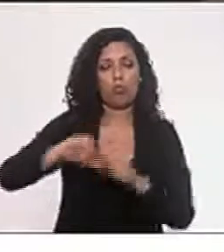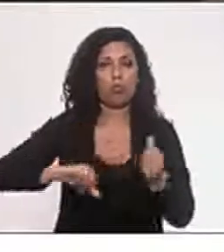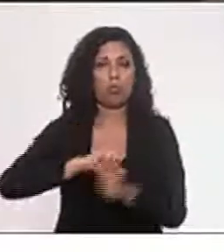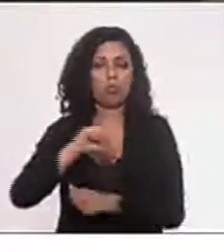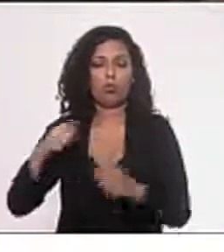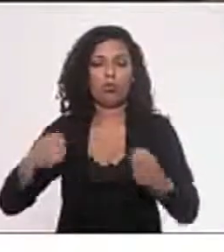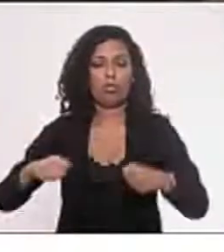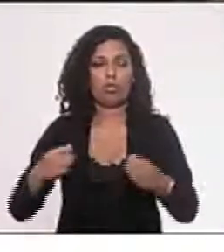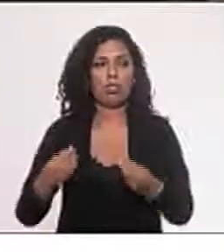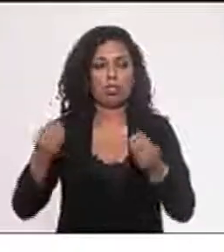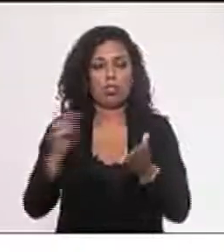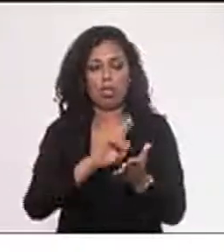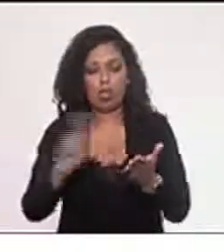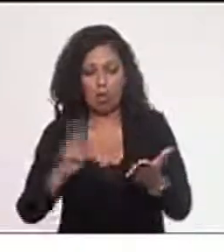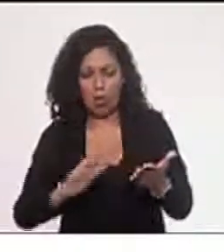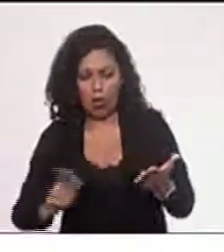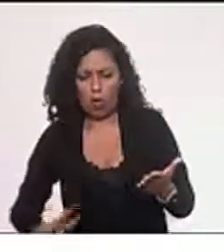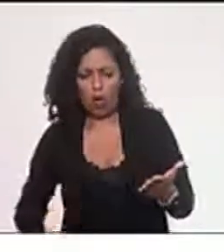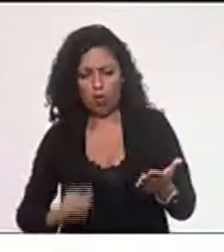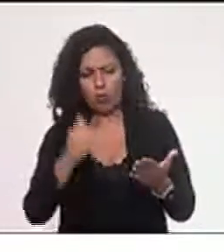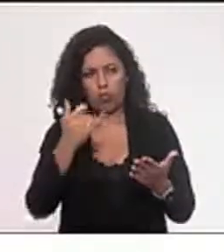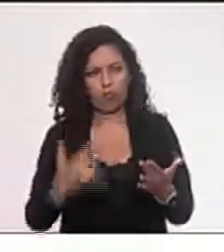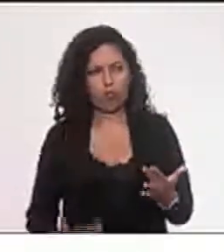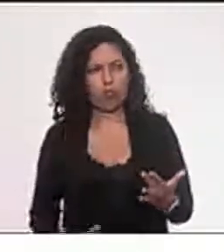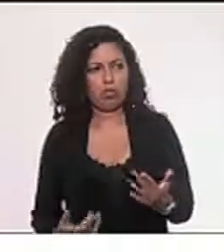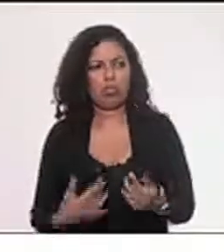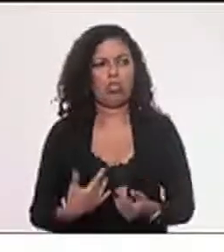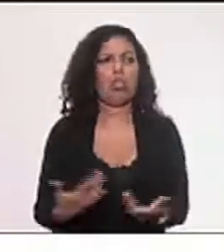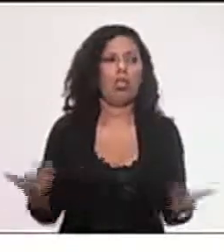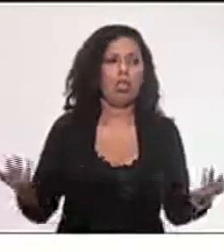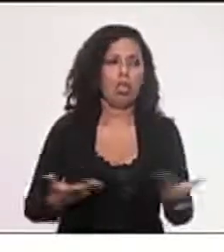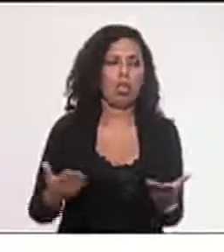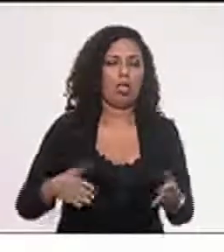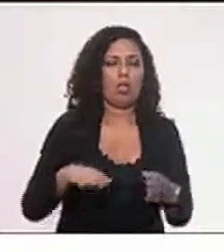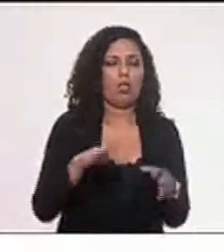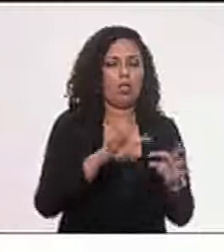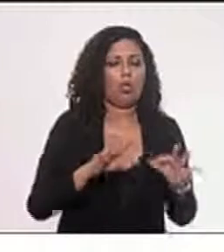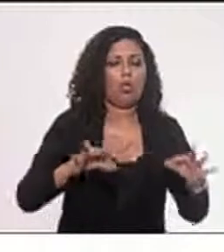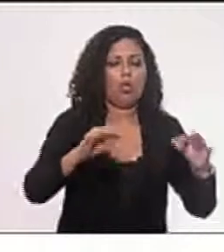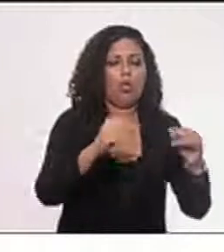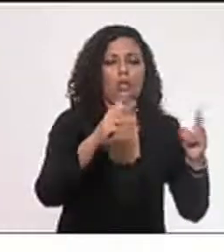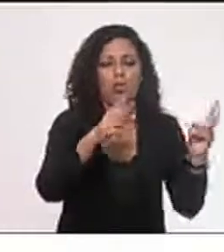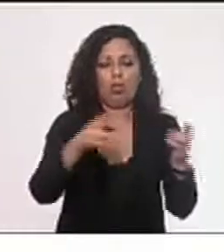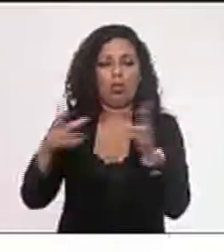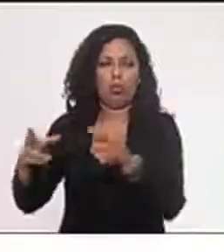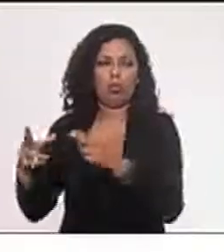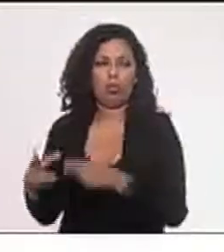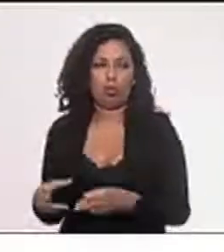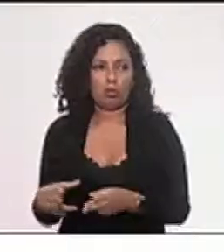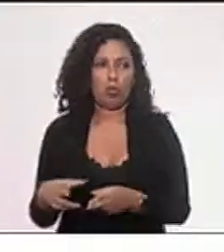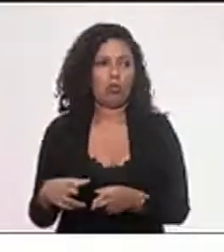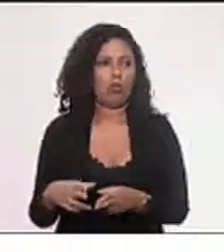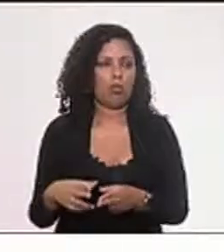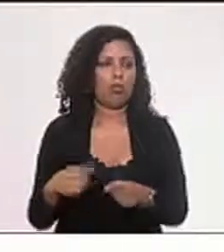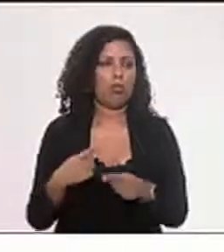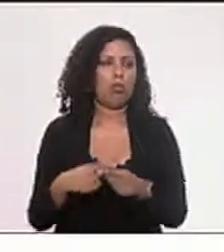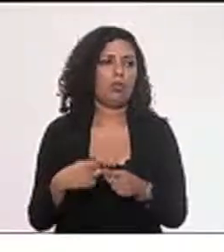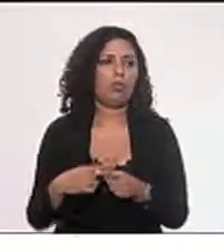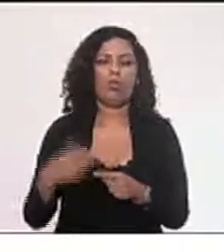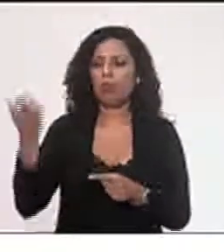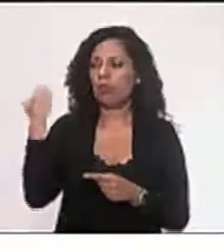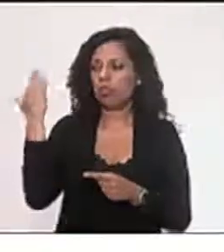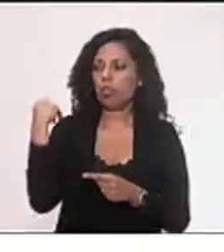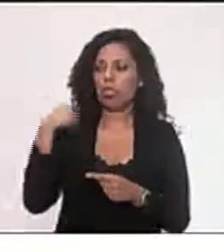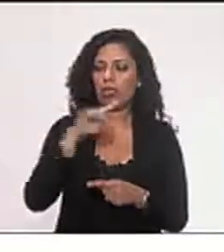deputado, virou regra. Porque a classe parlamentar, e aí, por culpa de outros que aqui estiveram,